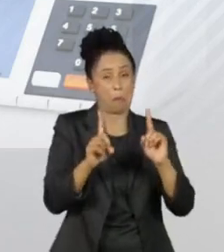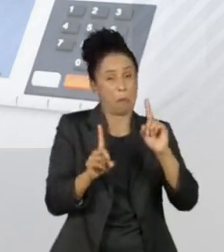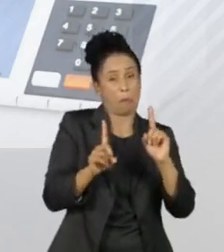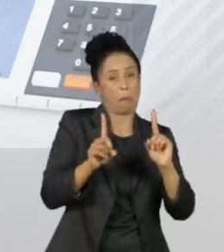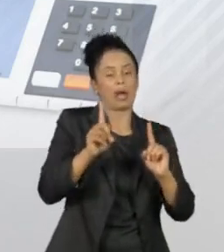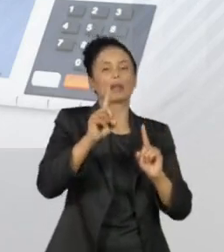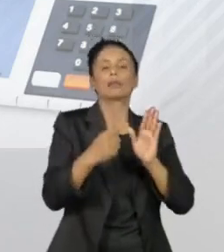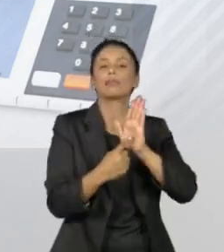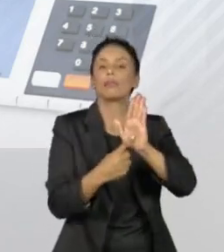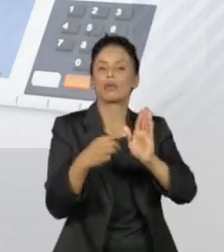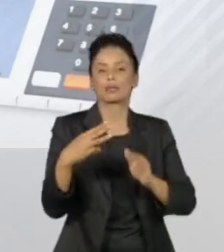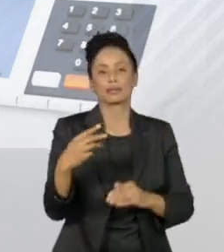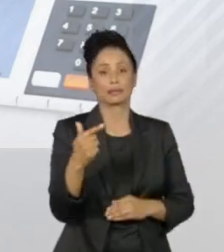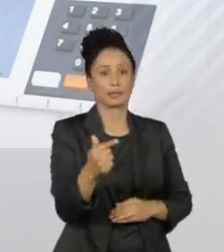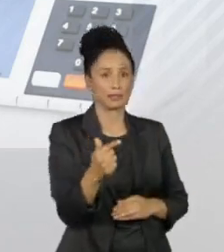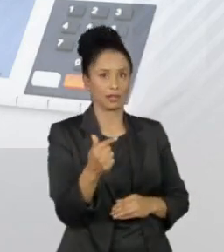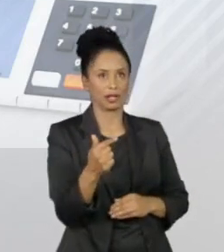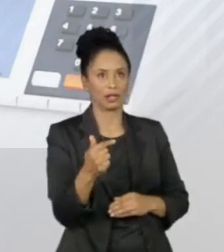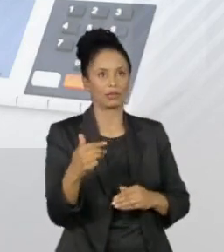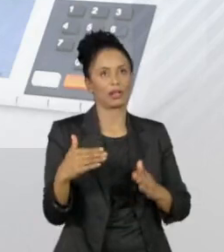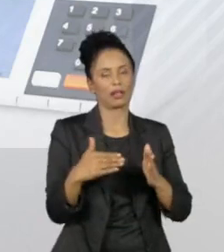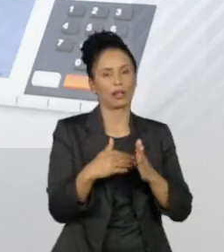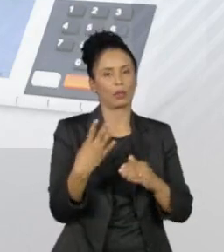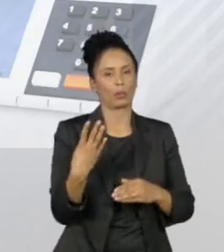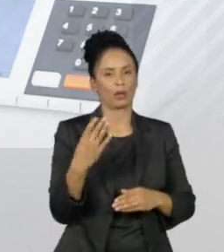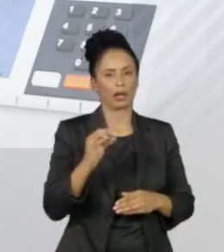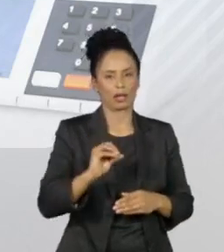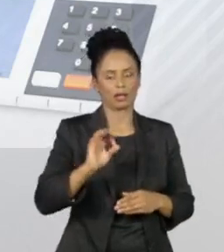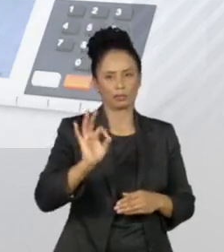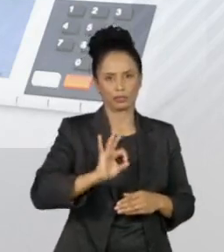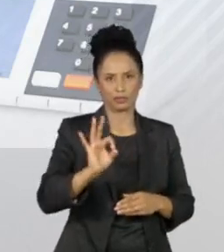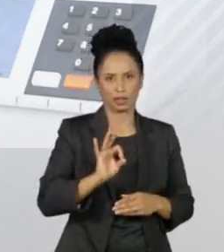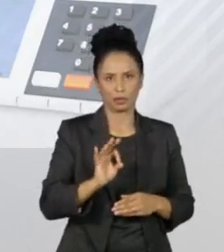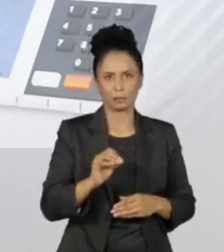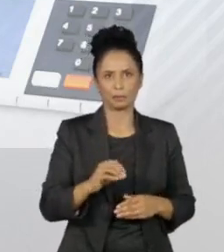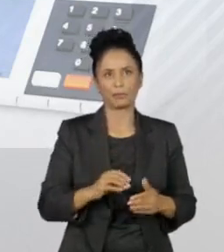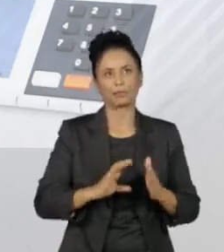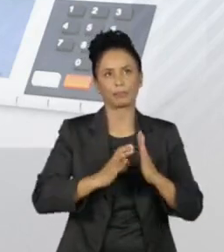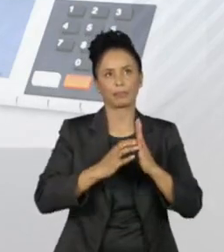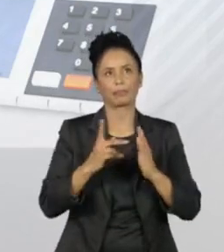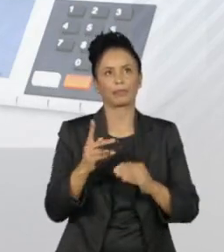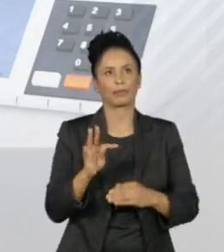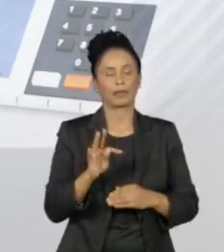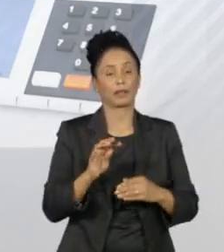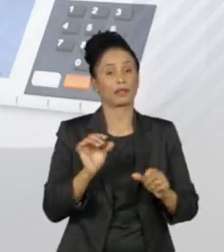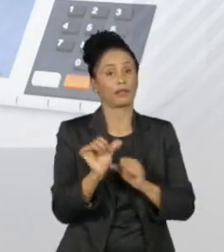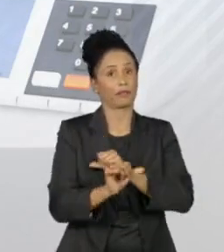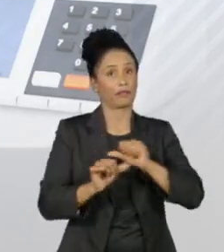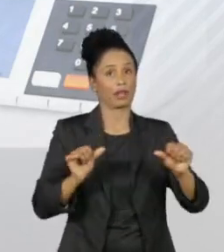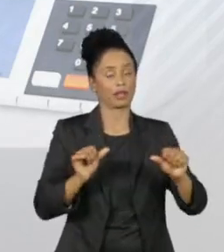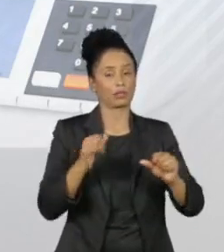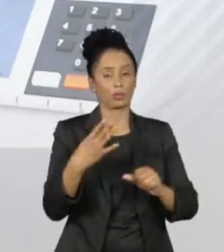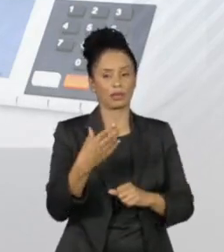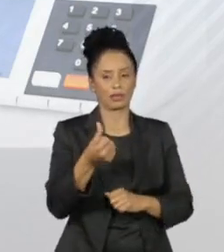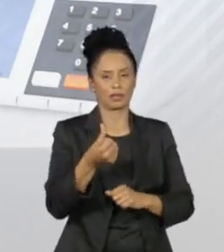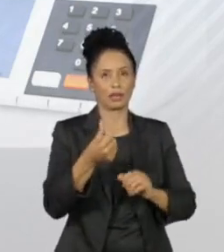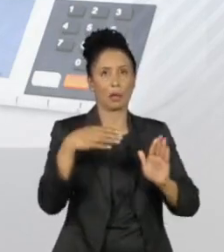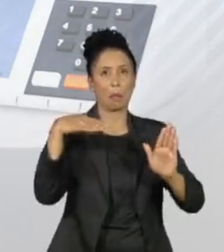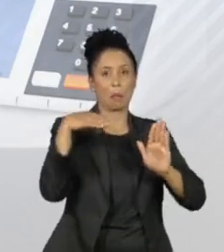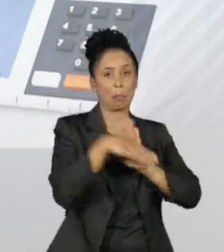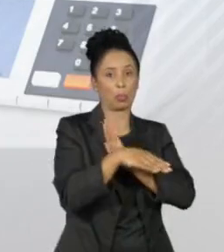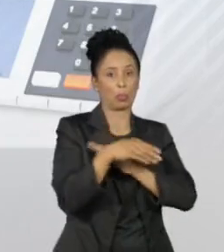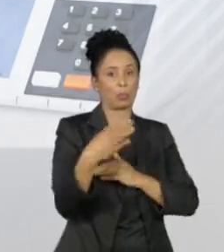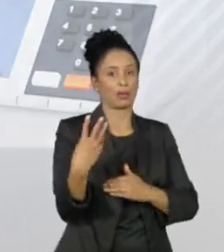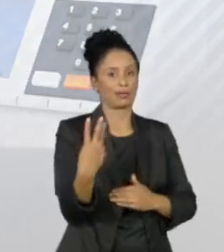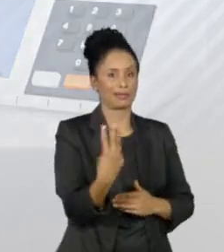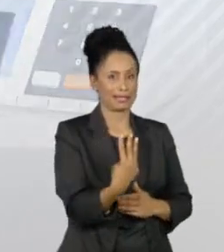saltou de 37% para 40%. O candidato do PT fez o sentido inverso e caiu de 46% para 43%.